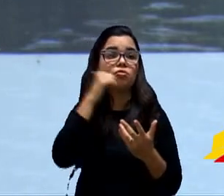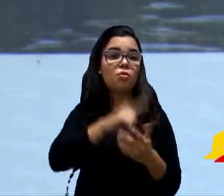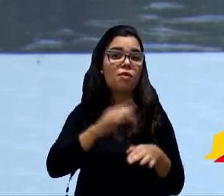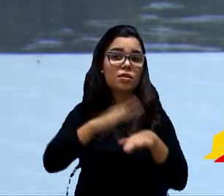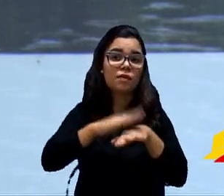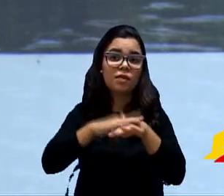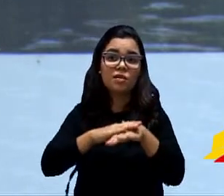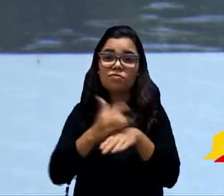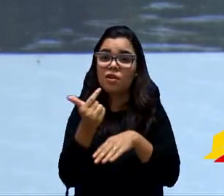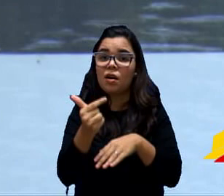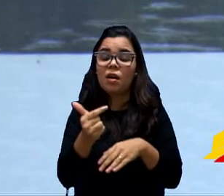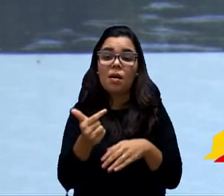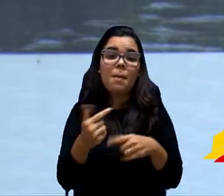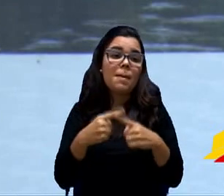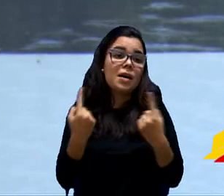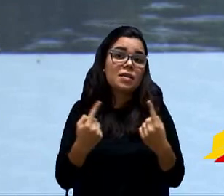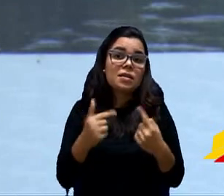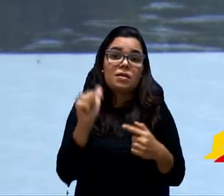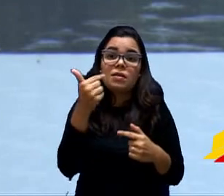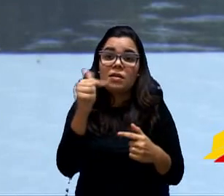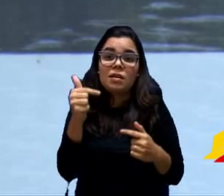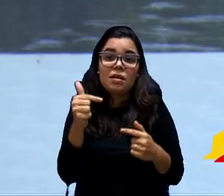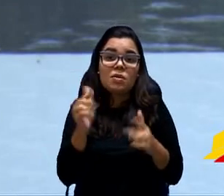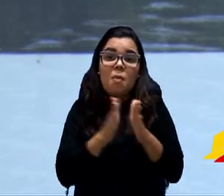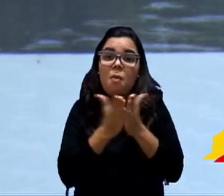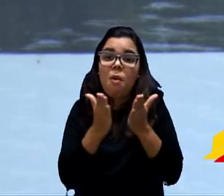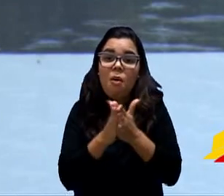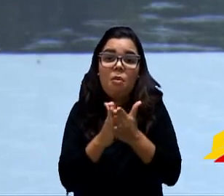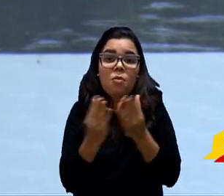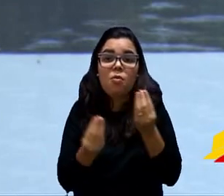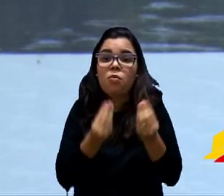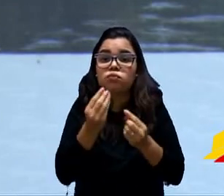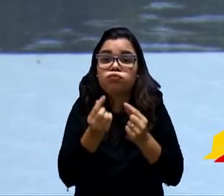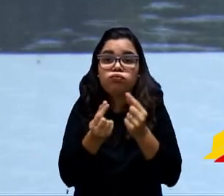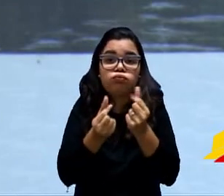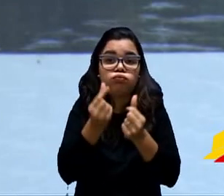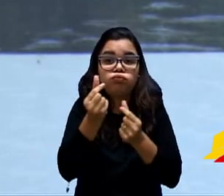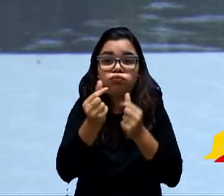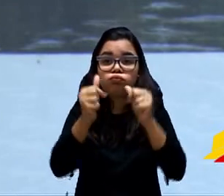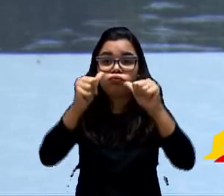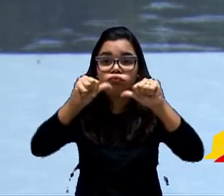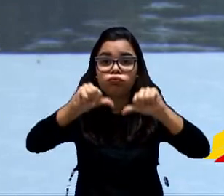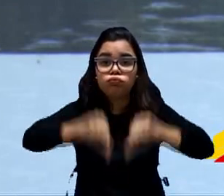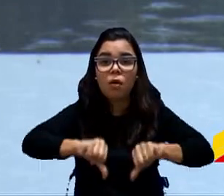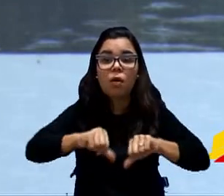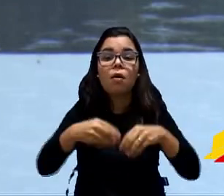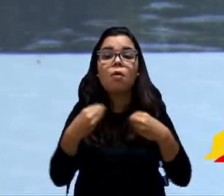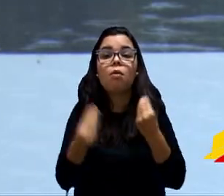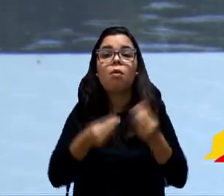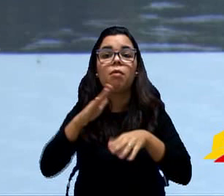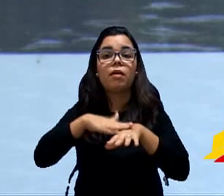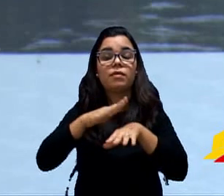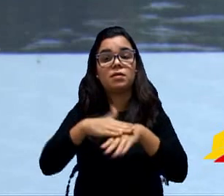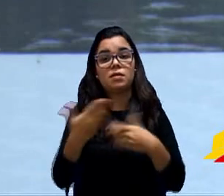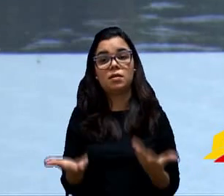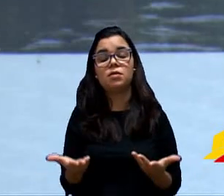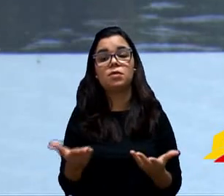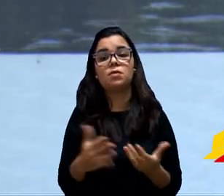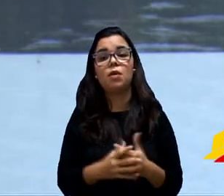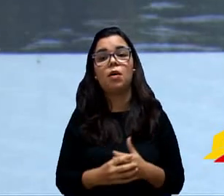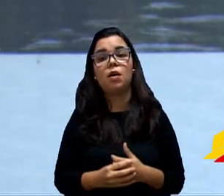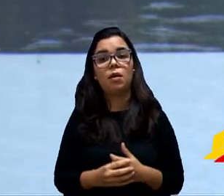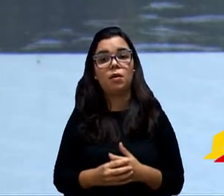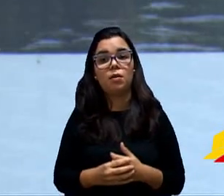capacidade financeira de fazer isso. Então, é uma função social com autorização da agência